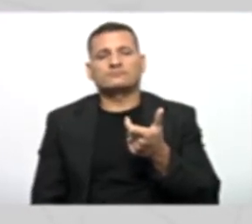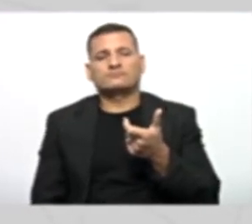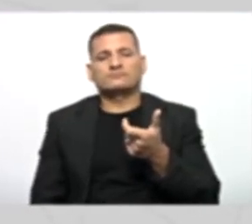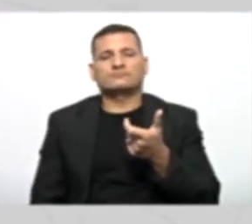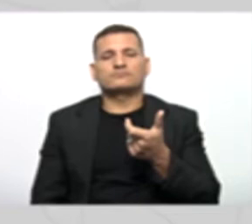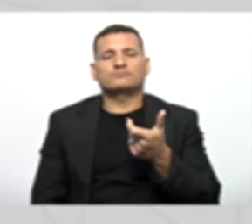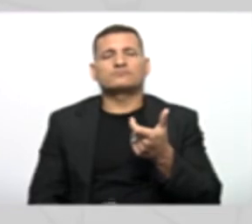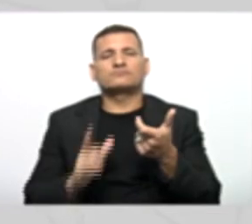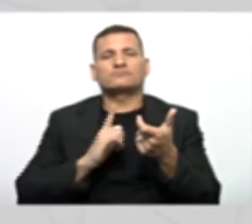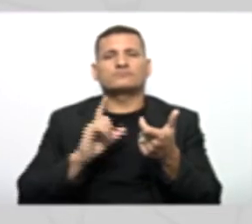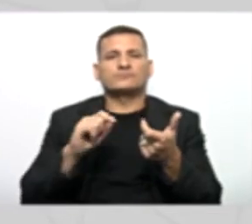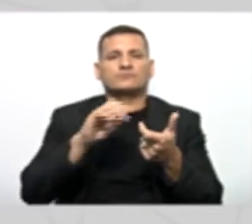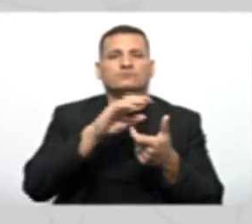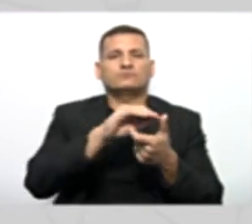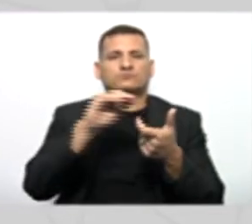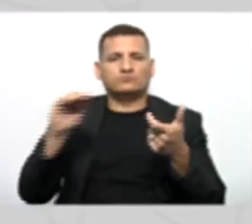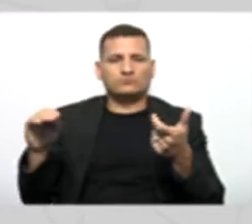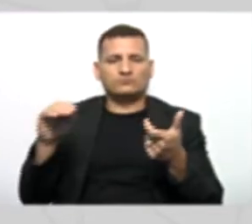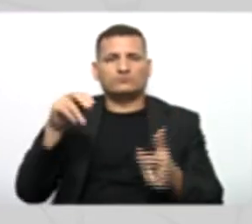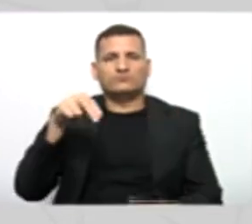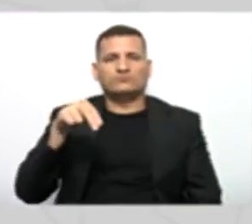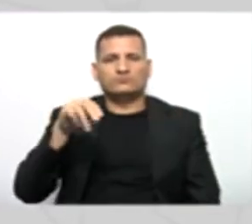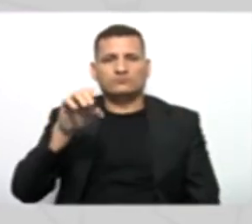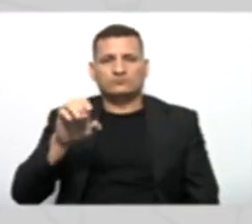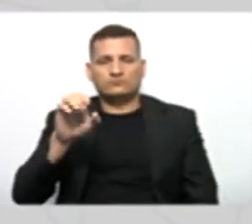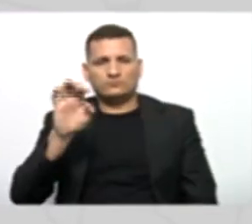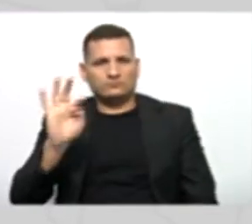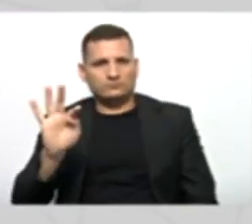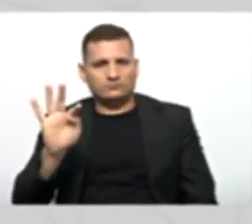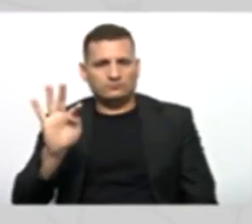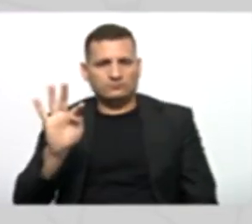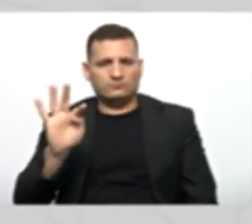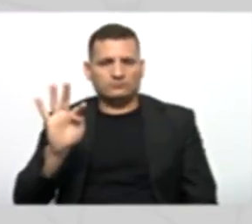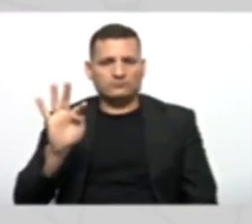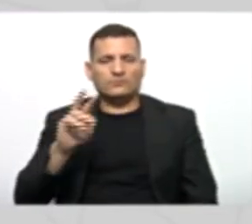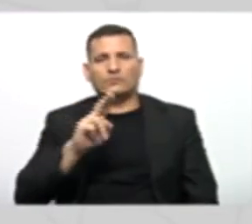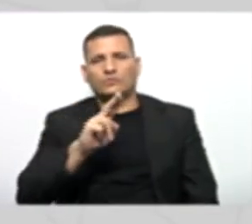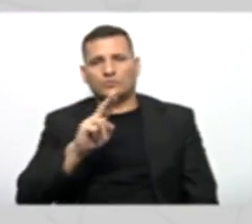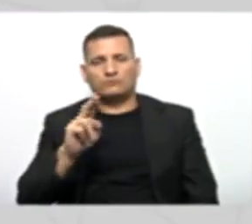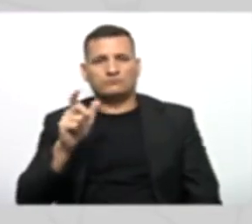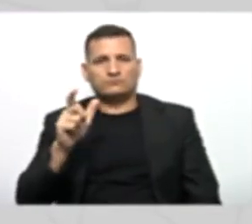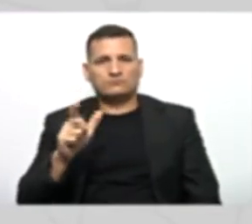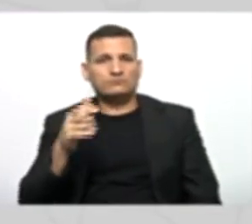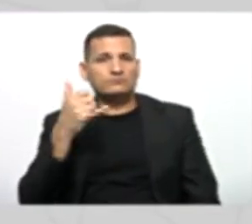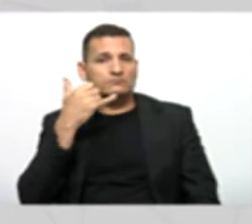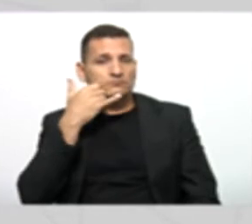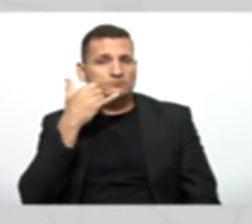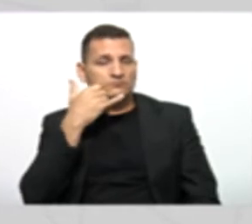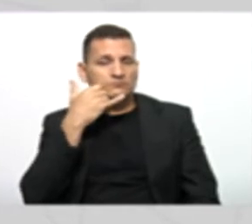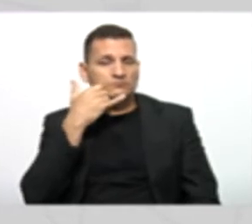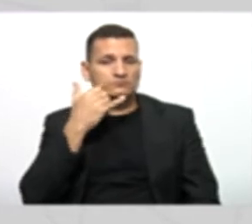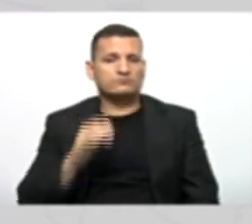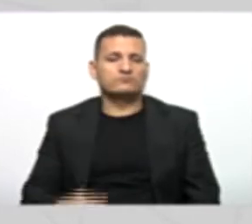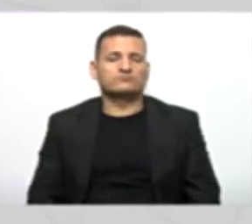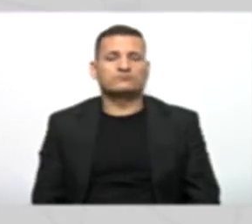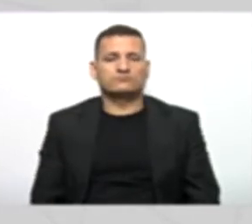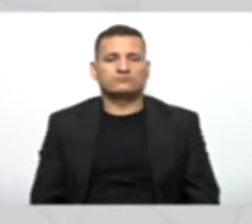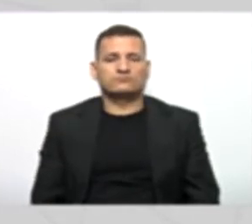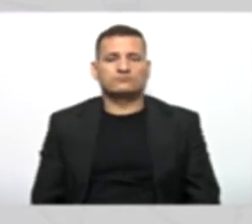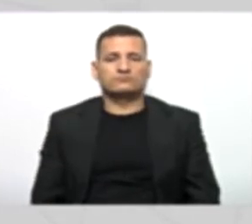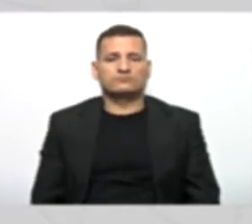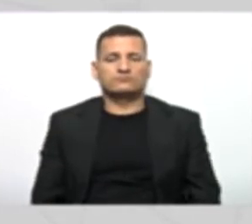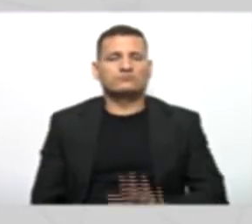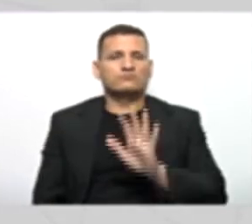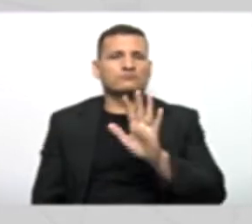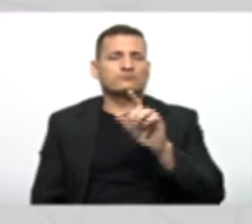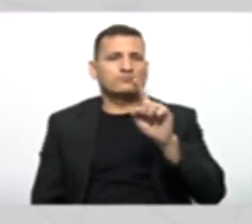parâmetros. N, E, T. Que é para nome, endereço e telefone. Só que isso acontece porque são simplesmente os